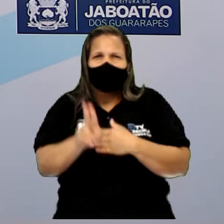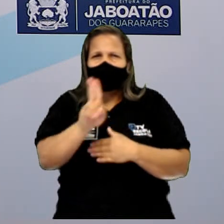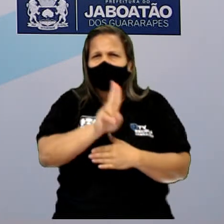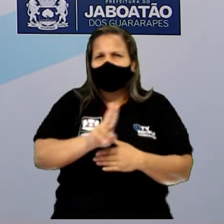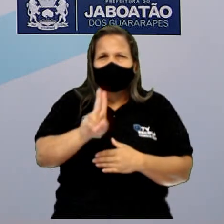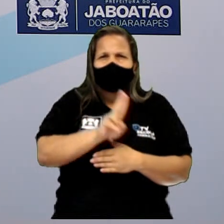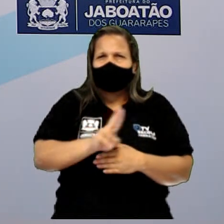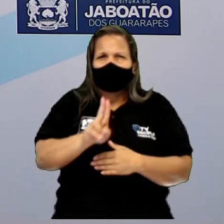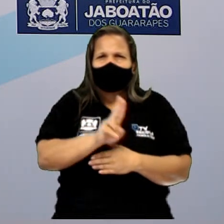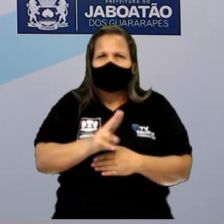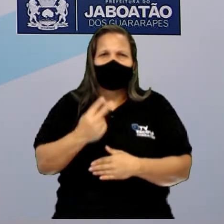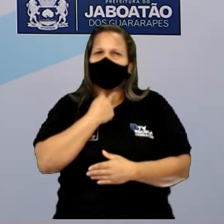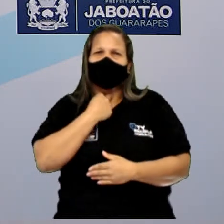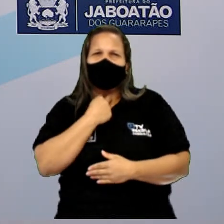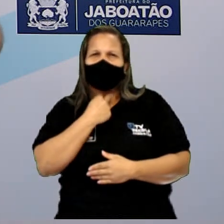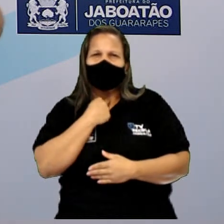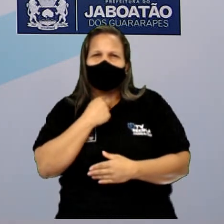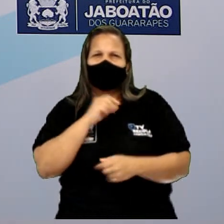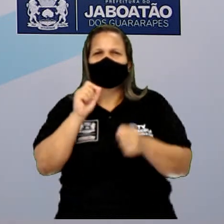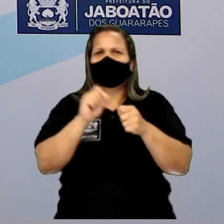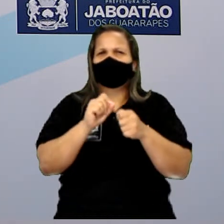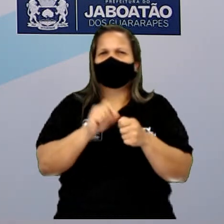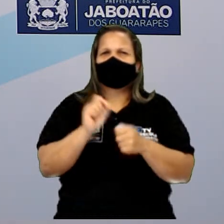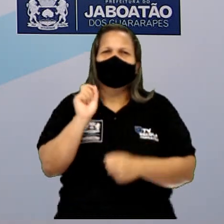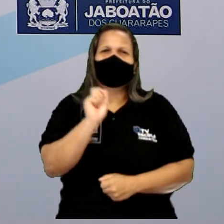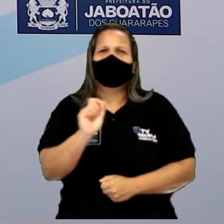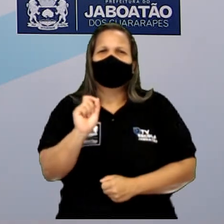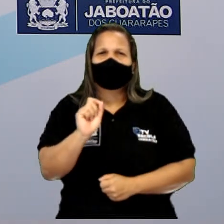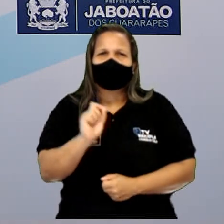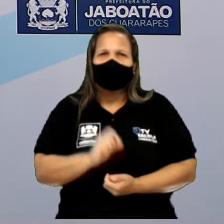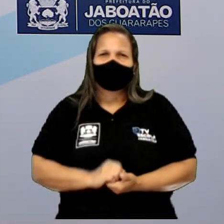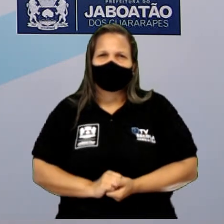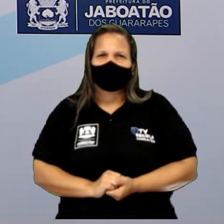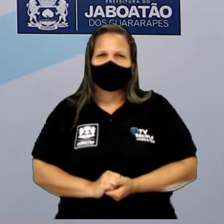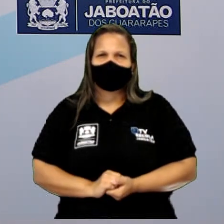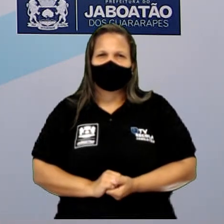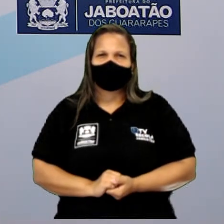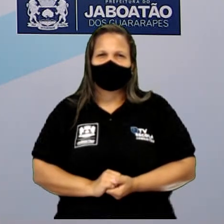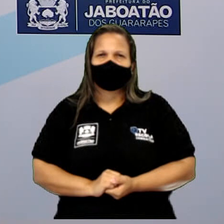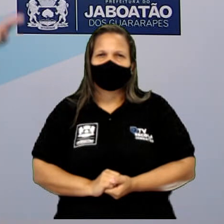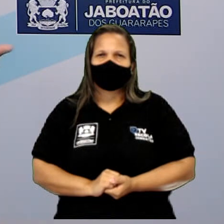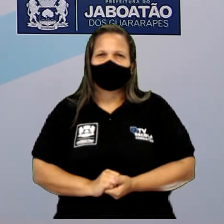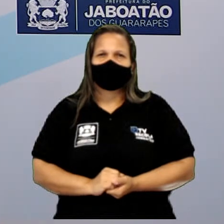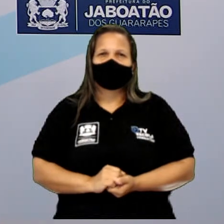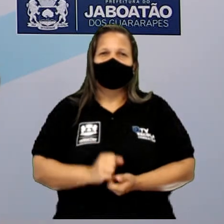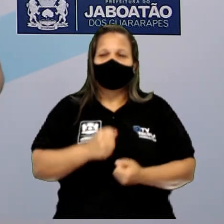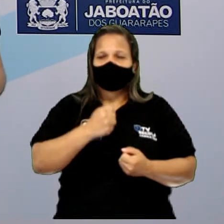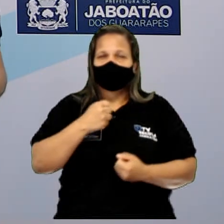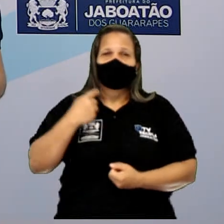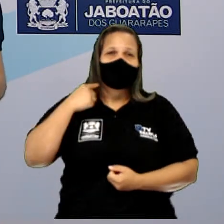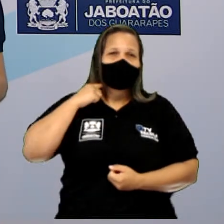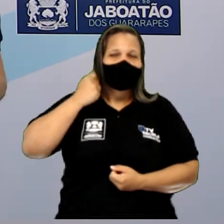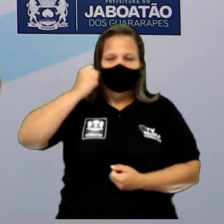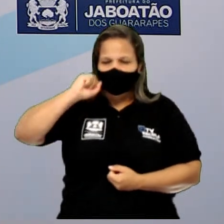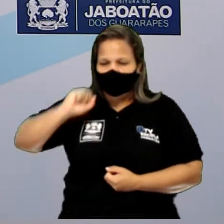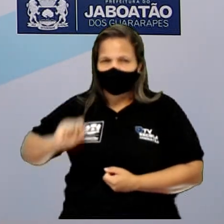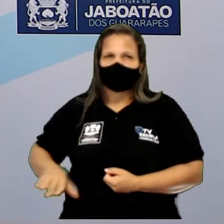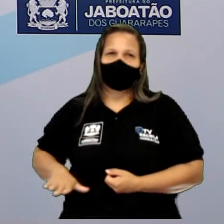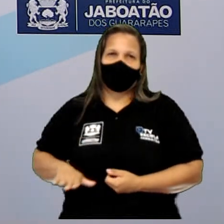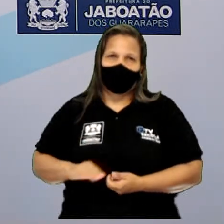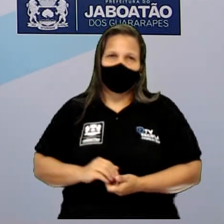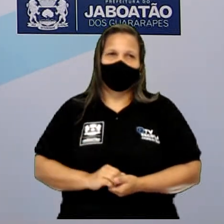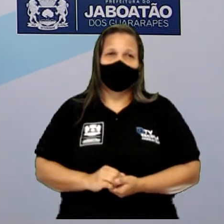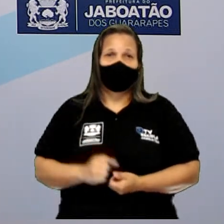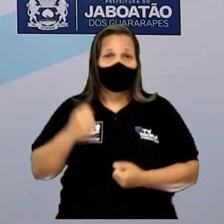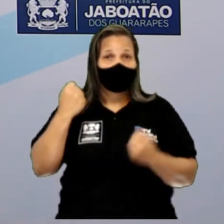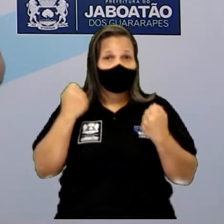Esses componentes têm uma vida útil. Depois de um tempo, a gente precisa o quê? Jogar elas no lixo. Então, gente precisa ficar muito